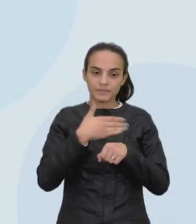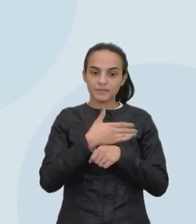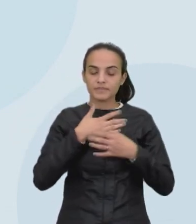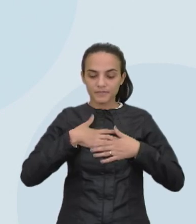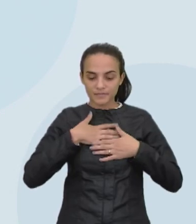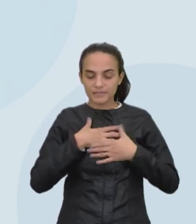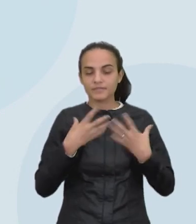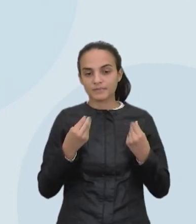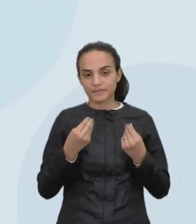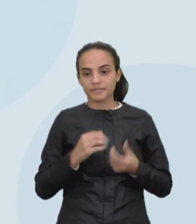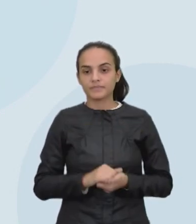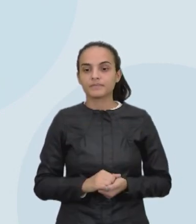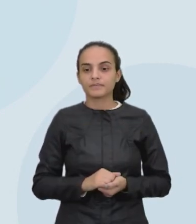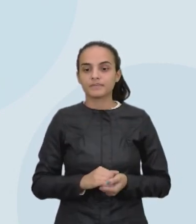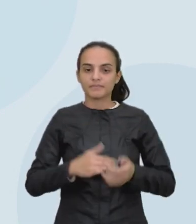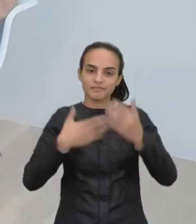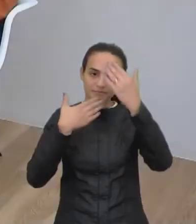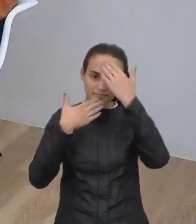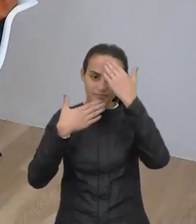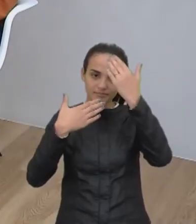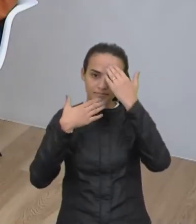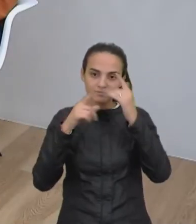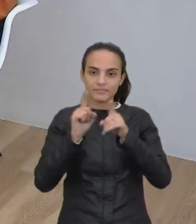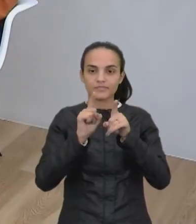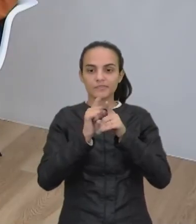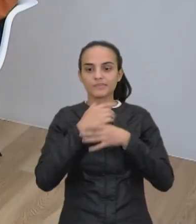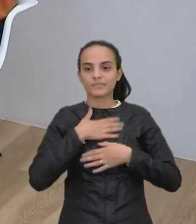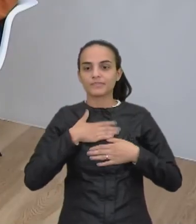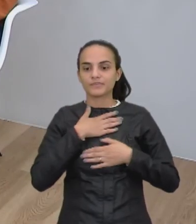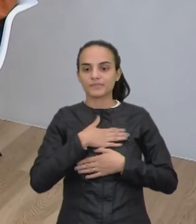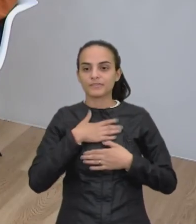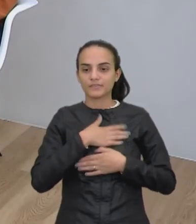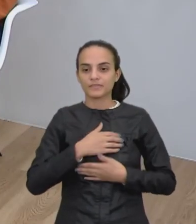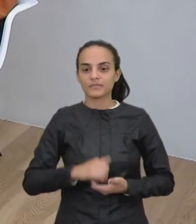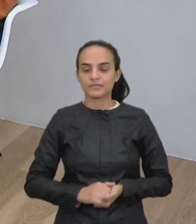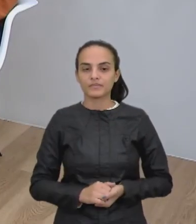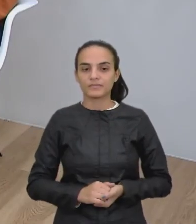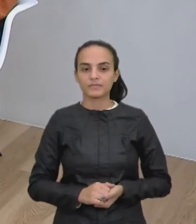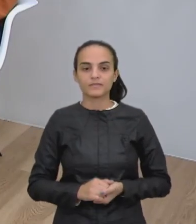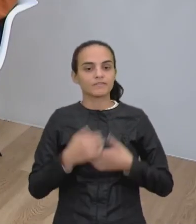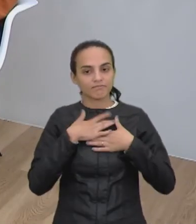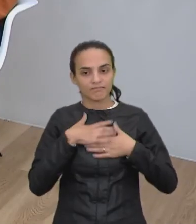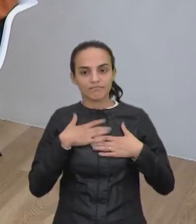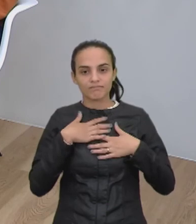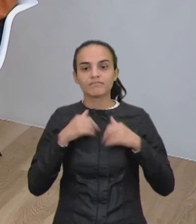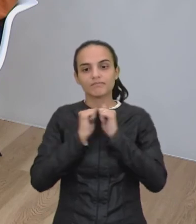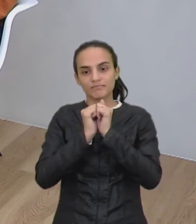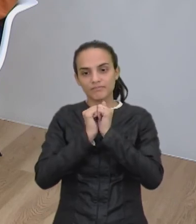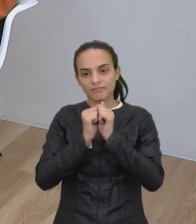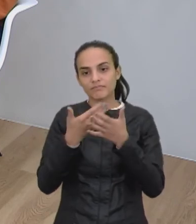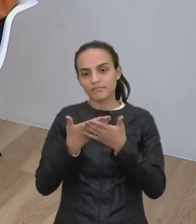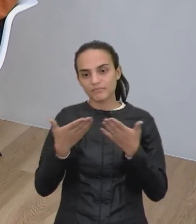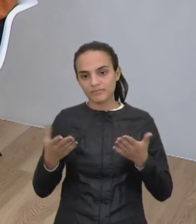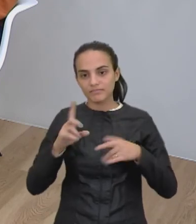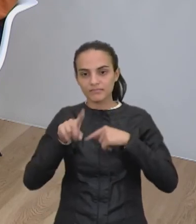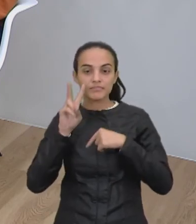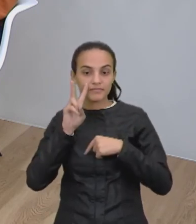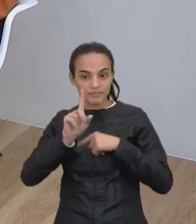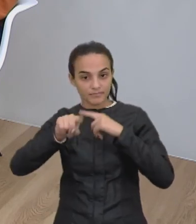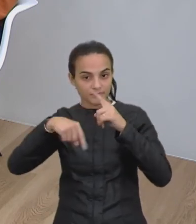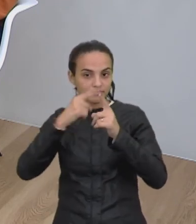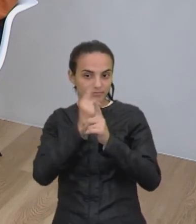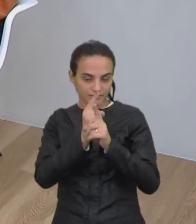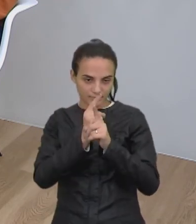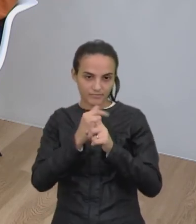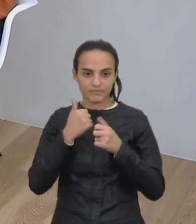a nossa aula de hoje. Obrigada, eu também adorei nossa aula. Gente, prazer estar aí com vocês. A gente se vê na nossa